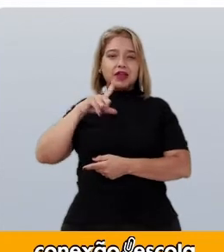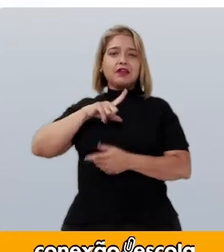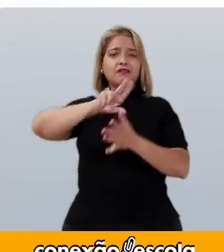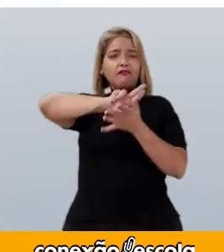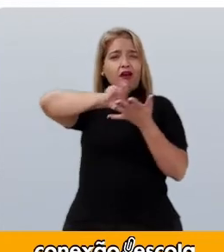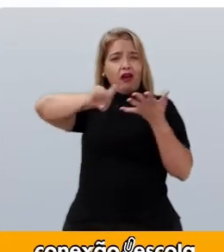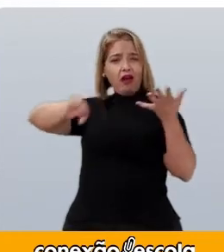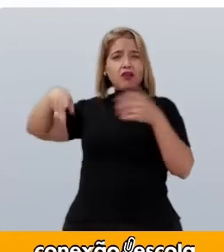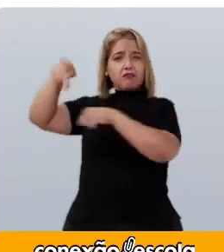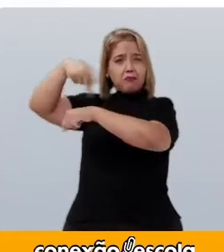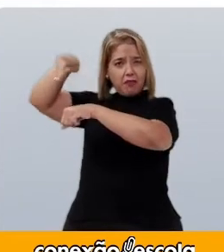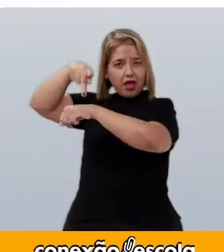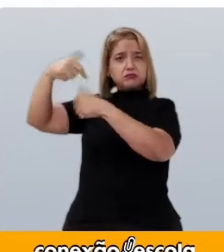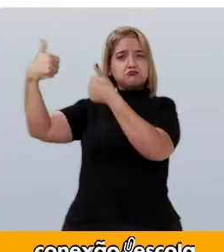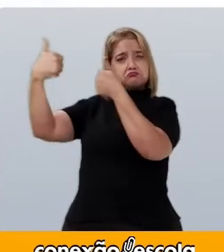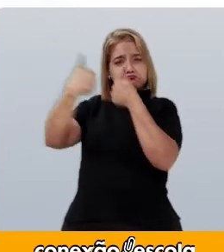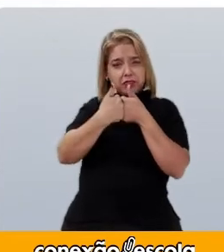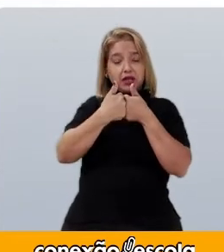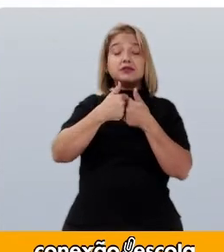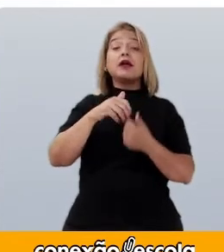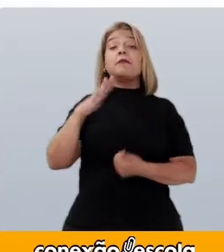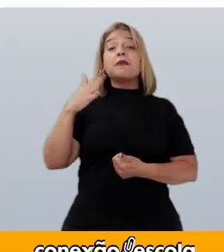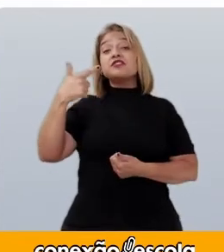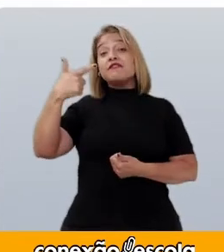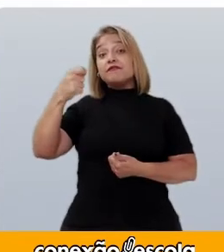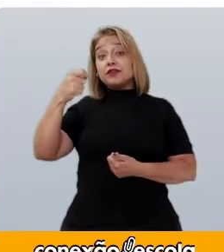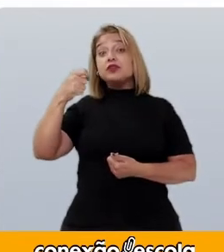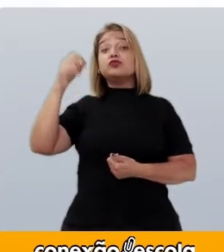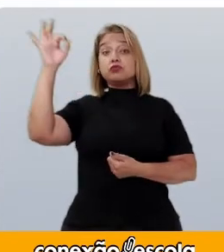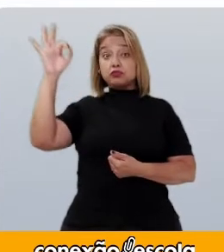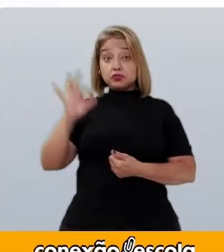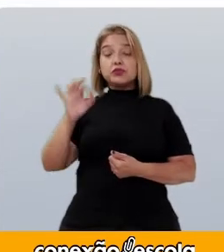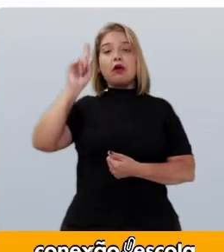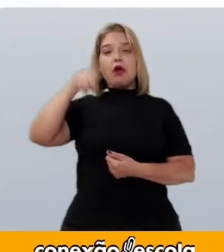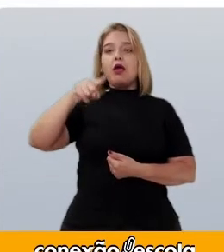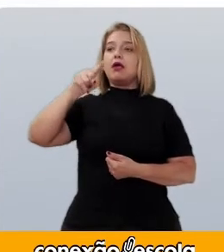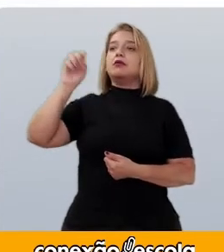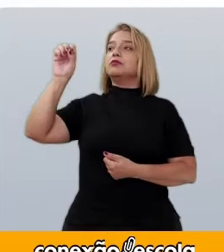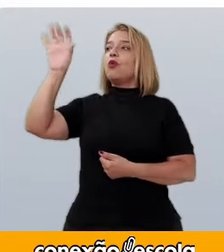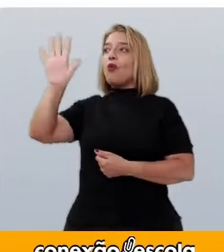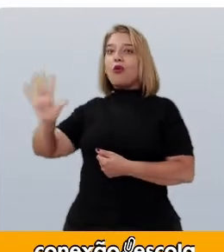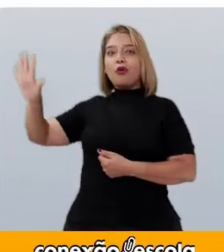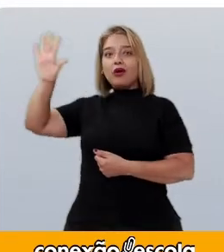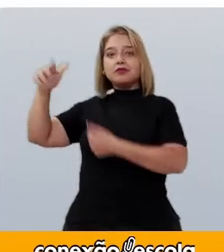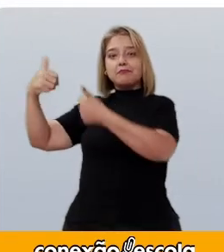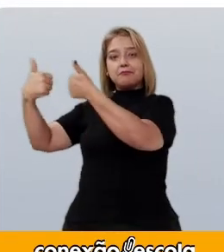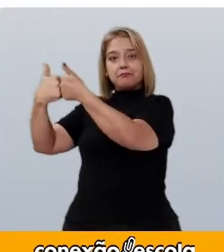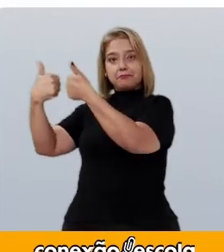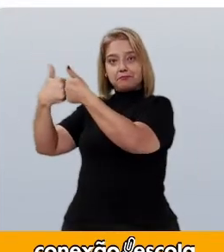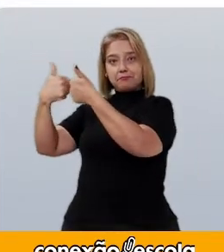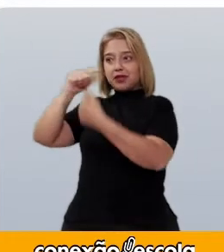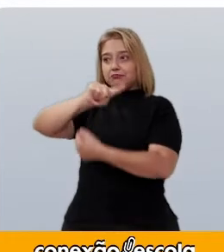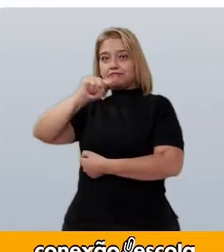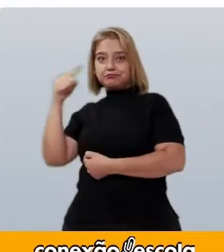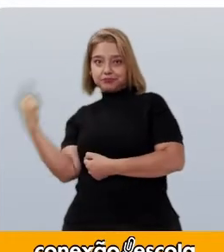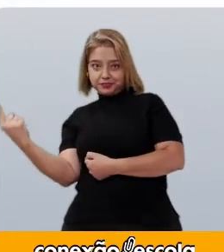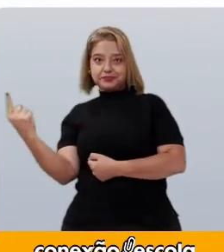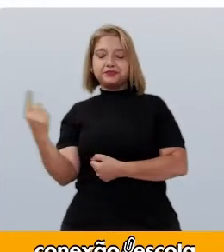Mas outros 20% Tiveram origem Na costa oriental A chamada Contracosta africana